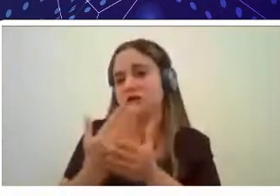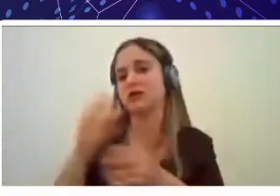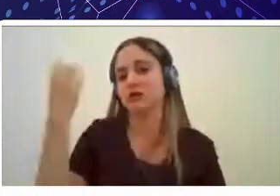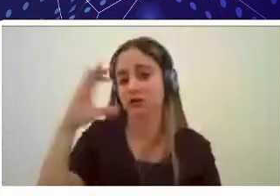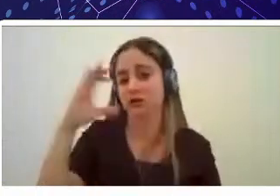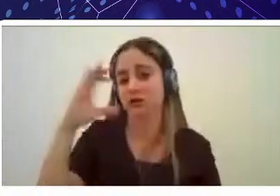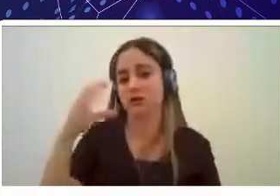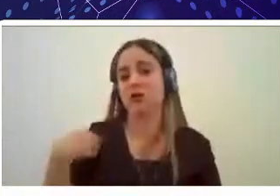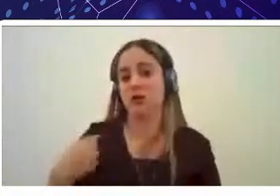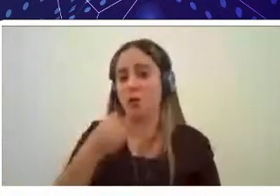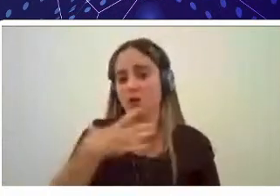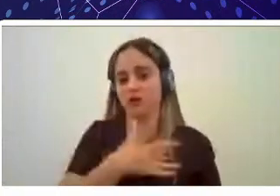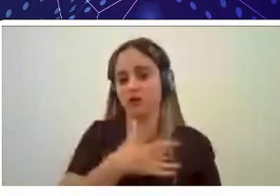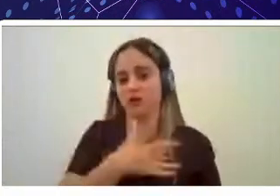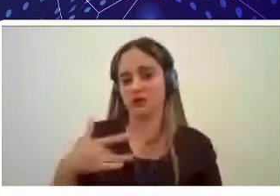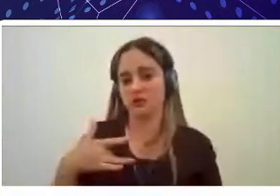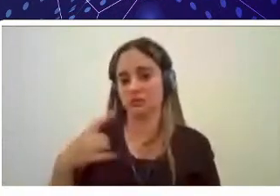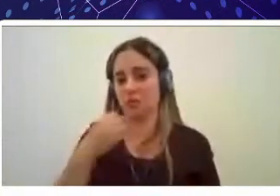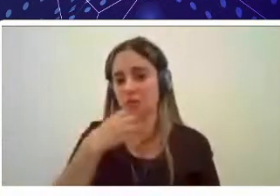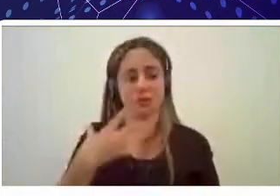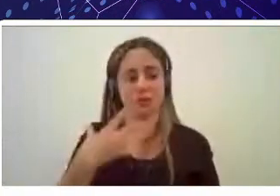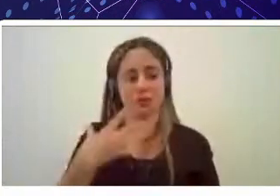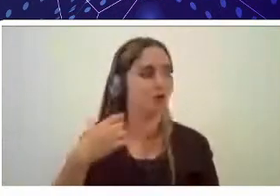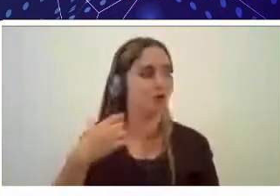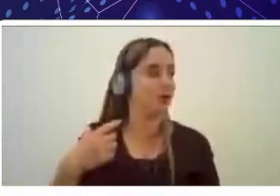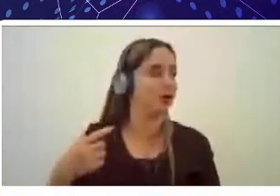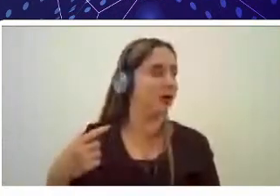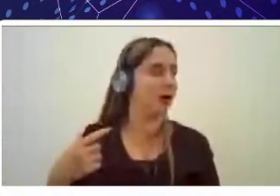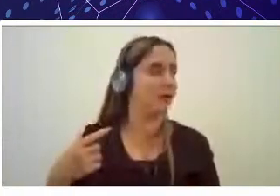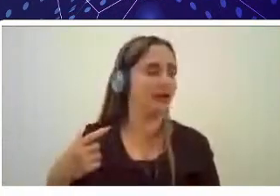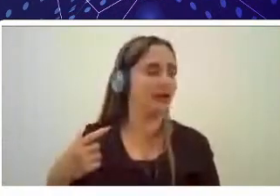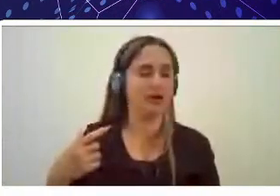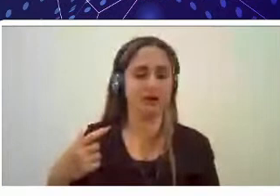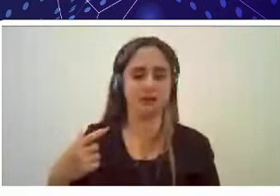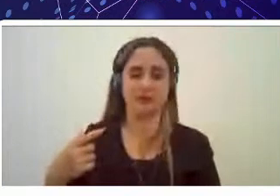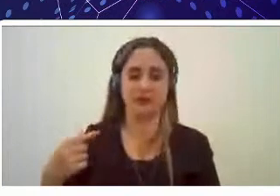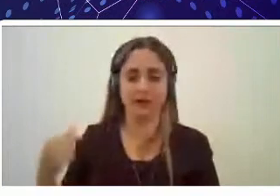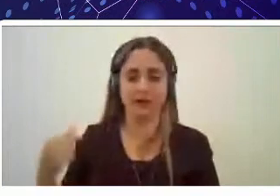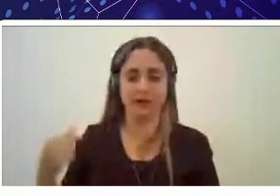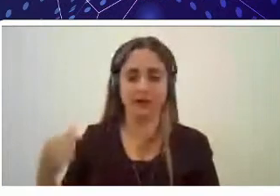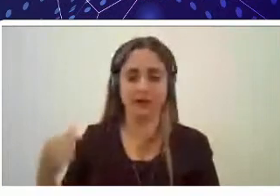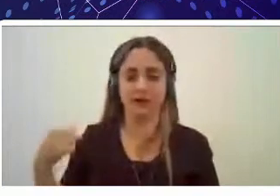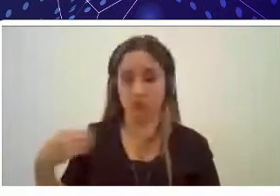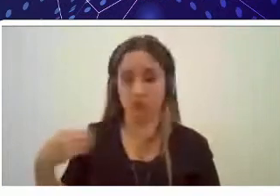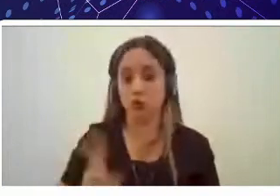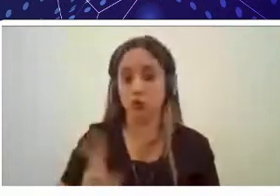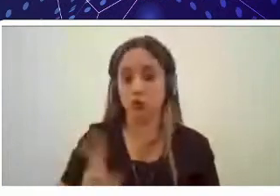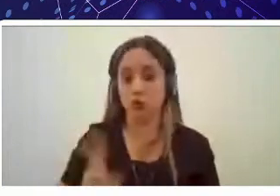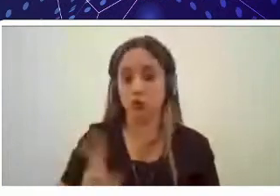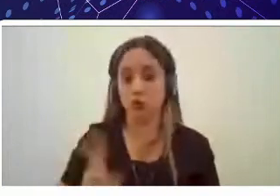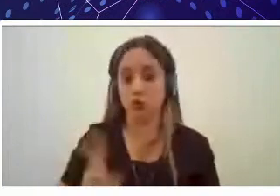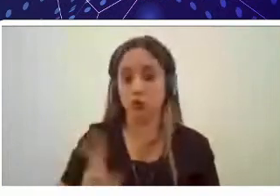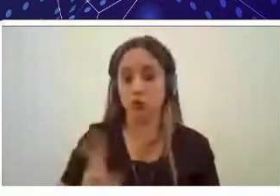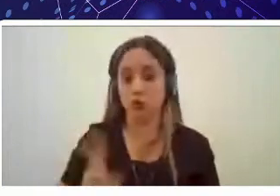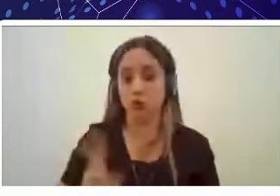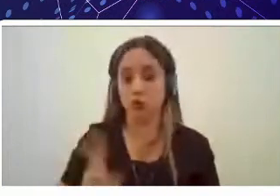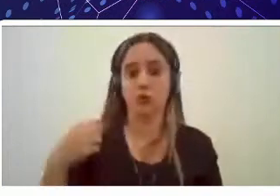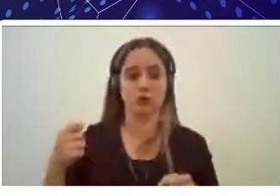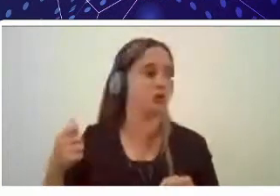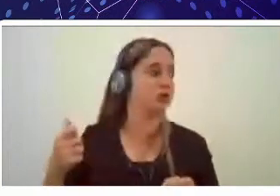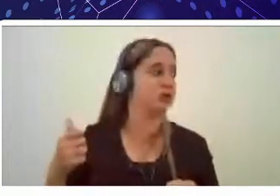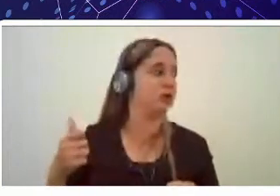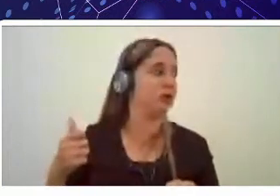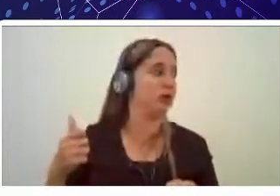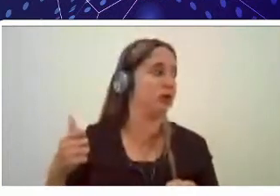as atividades de terapias assistidas com animais. Nós vamos atender várias crianças do município, que tem uma